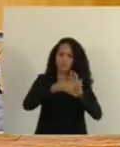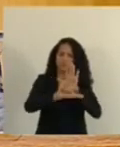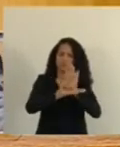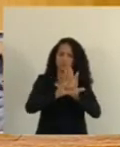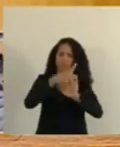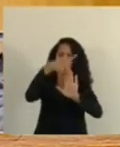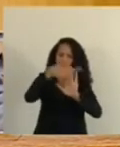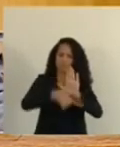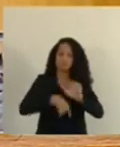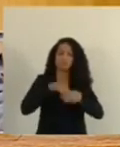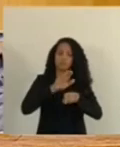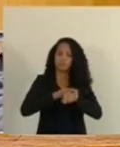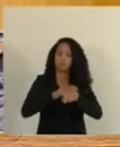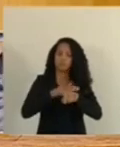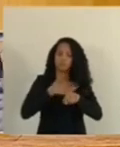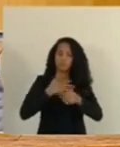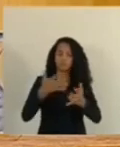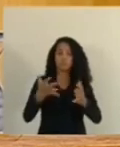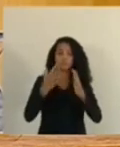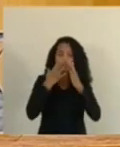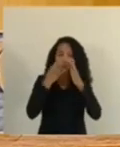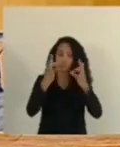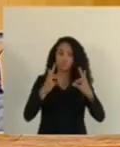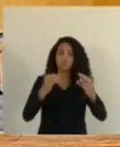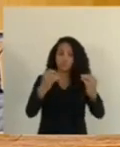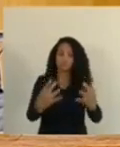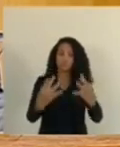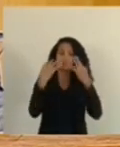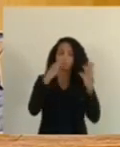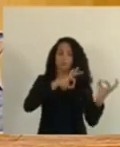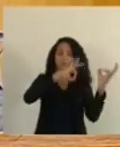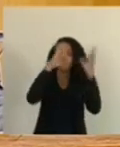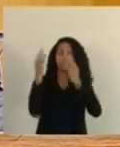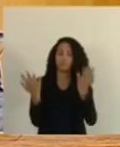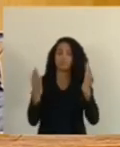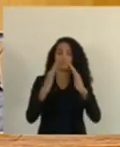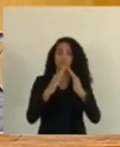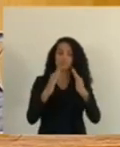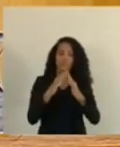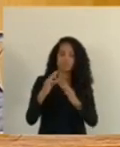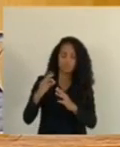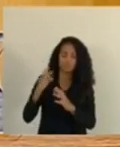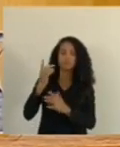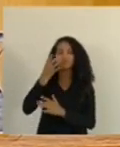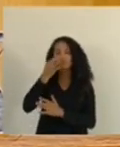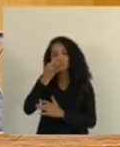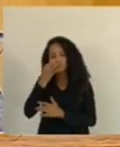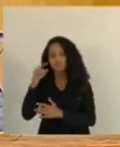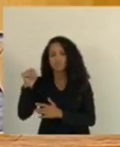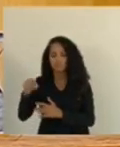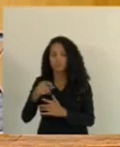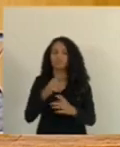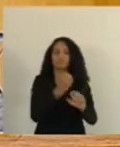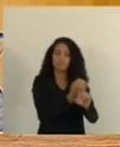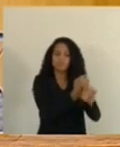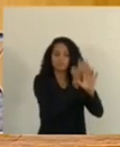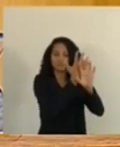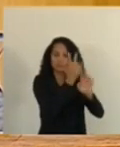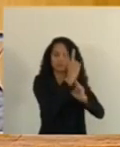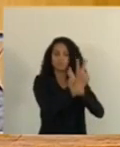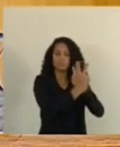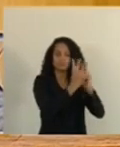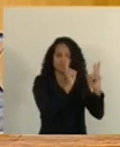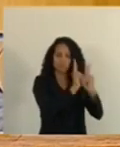lei. Gostaria muito da atenção de vocês que nos assistem em casa, nesse momento, os deputados que estão aqui na plenária virtual e também na presencial,